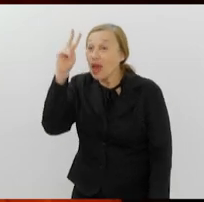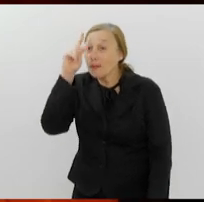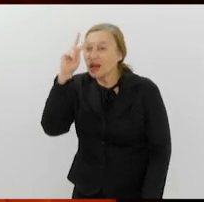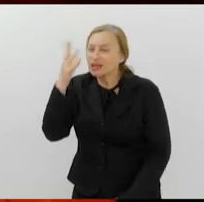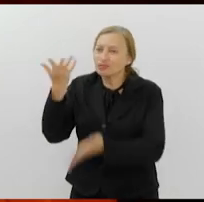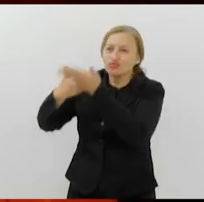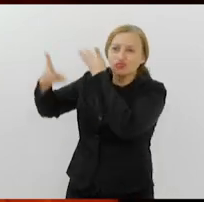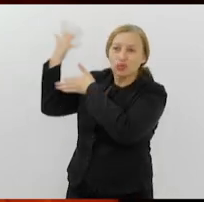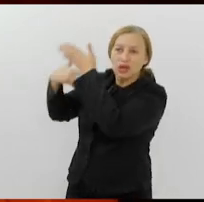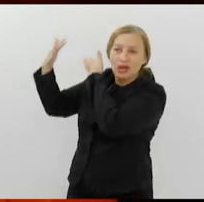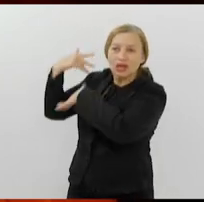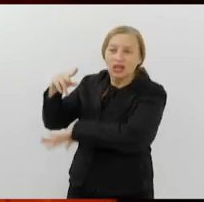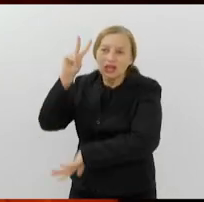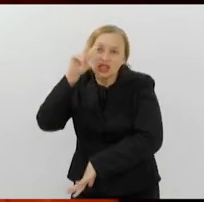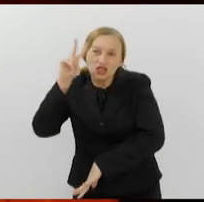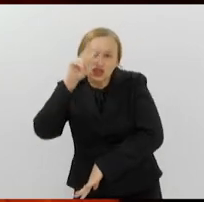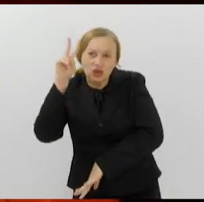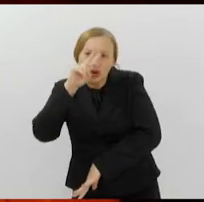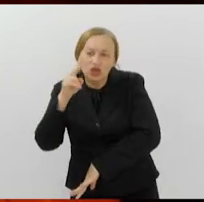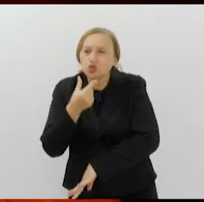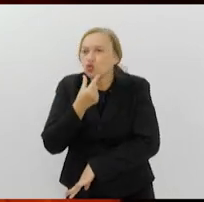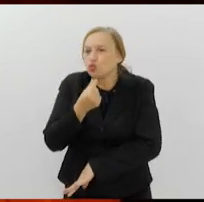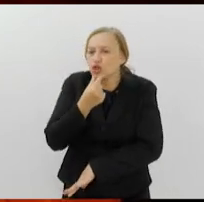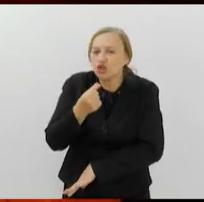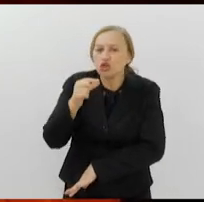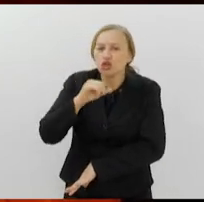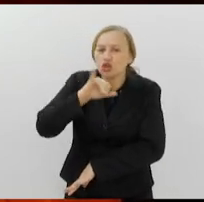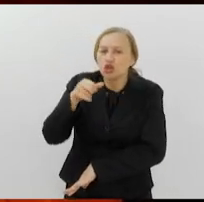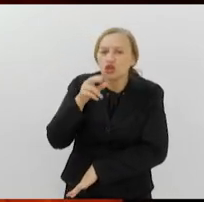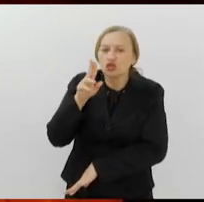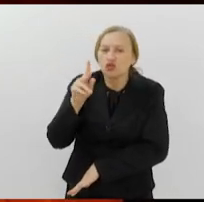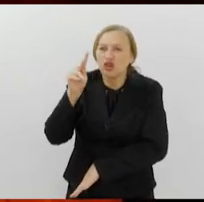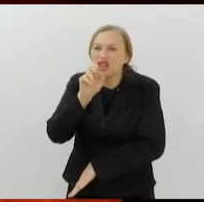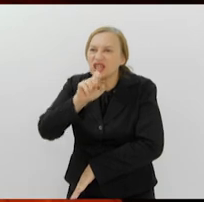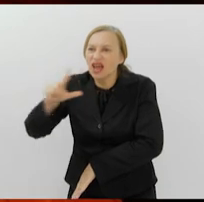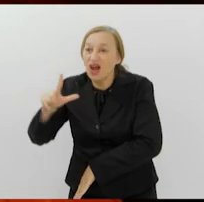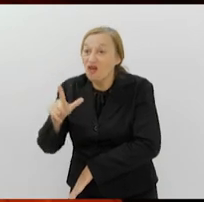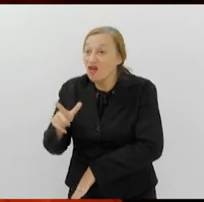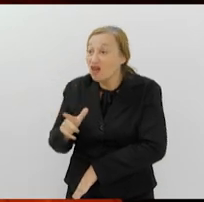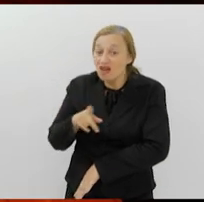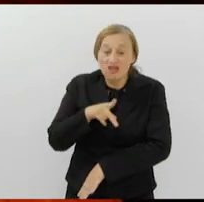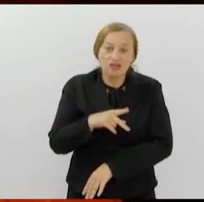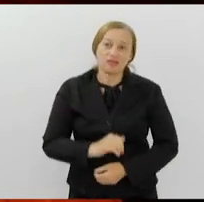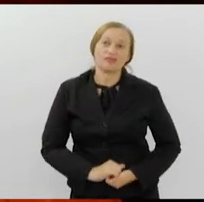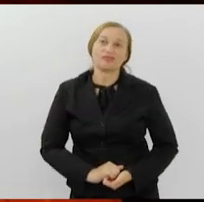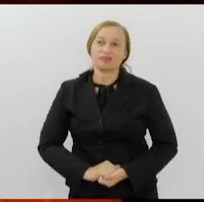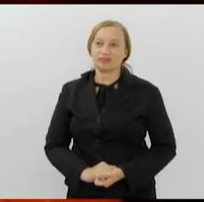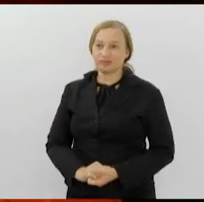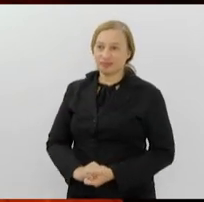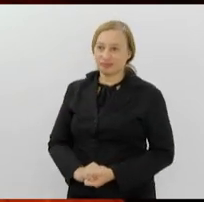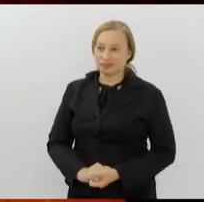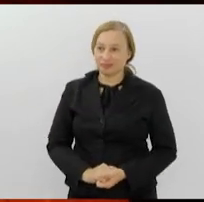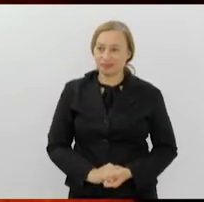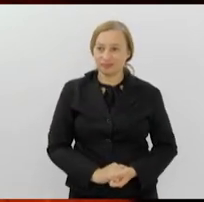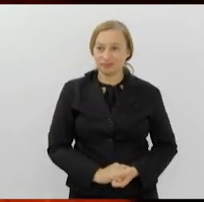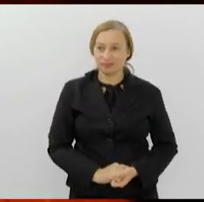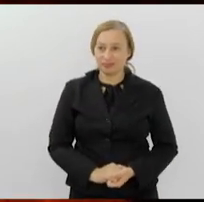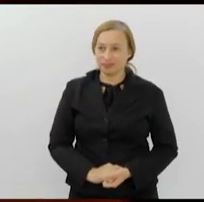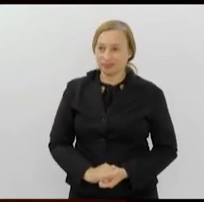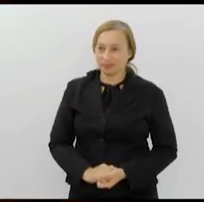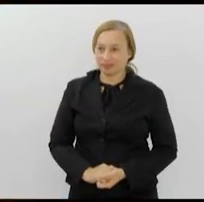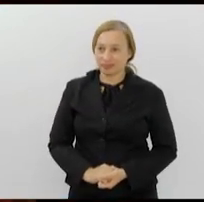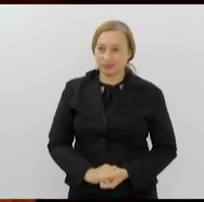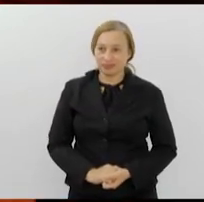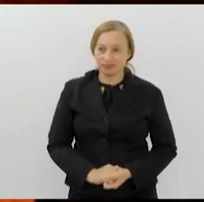para contar a história do menino Juvenal. Vai, Juvenal! Marca esse voo pra gente! Juvenal era o maior artilheiro de todos